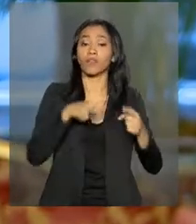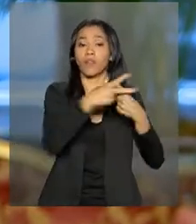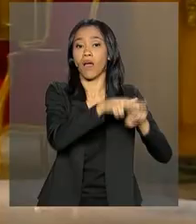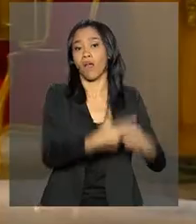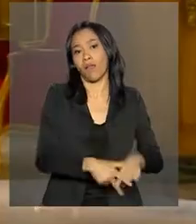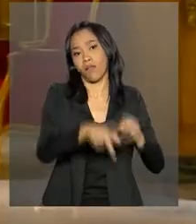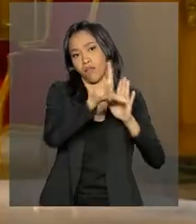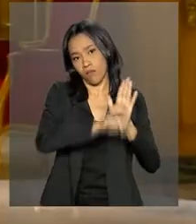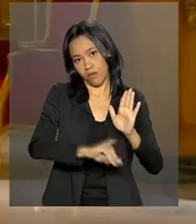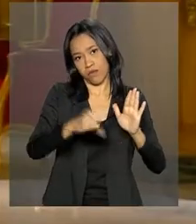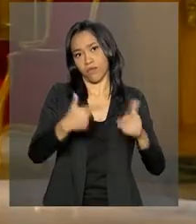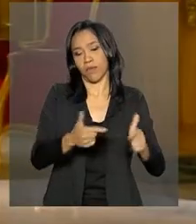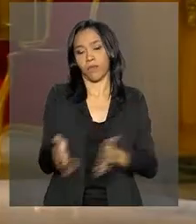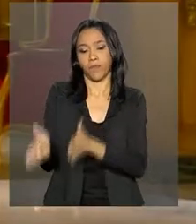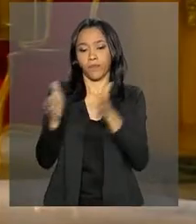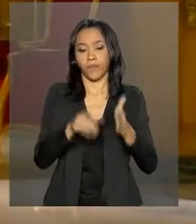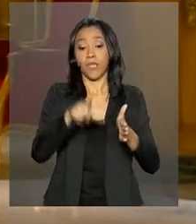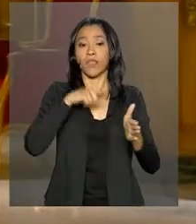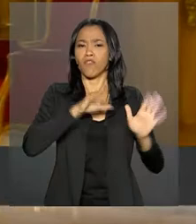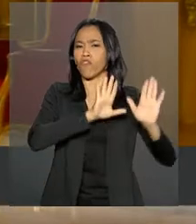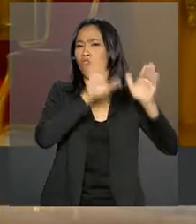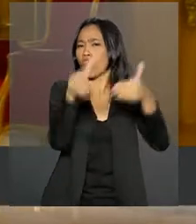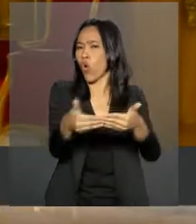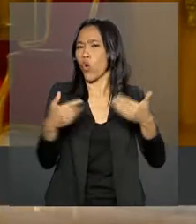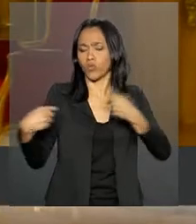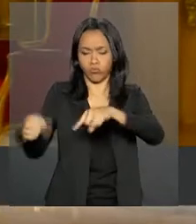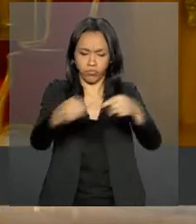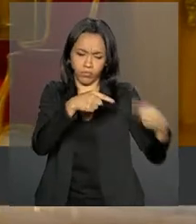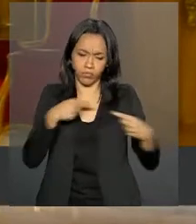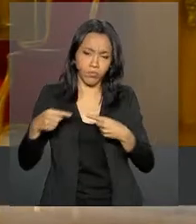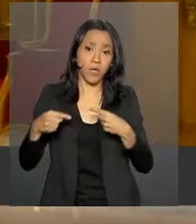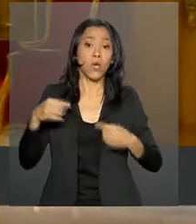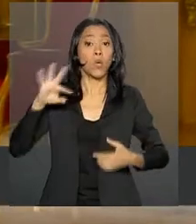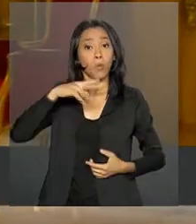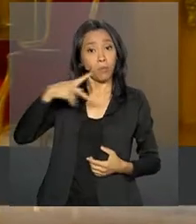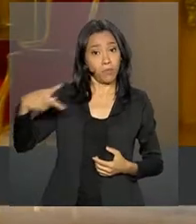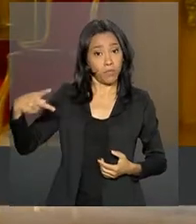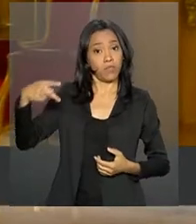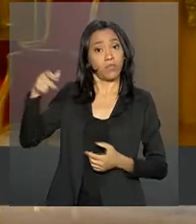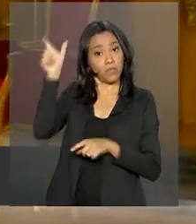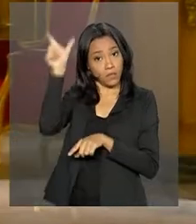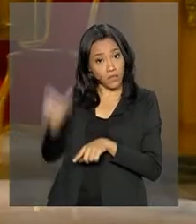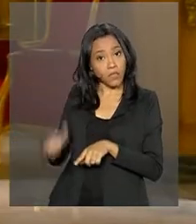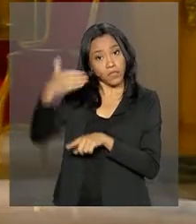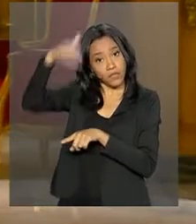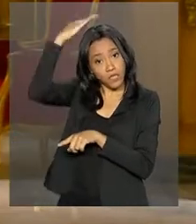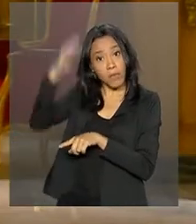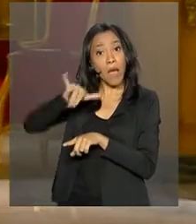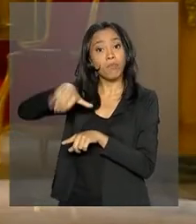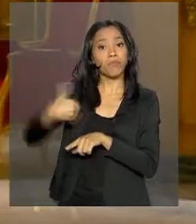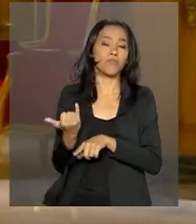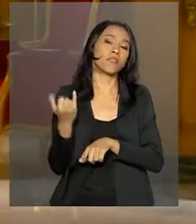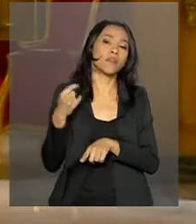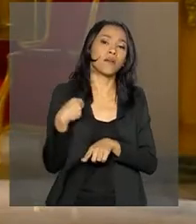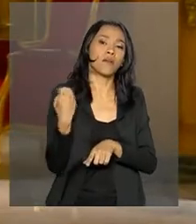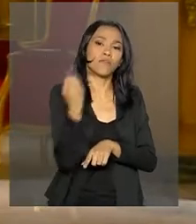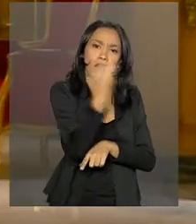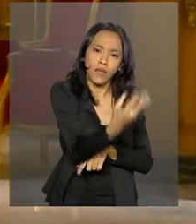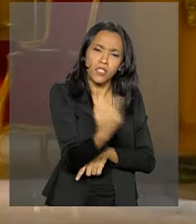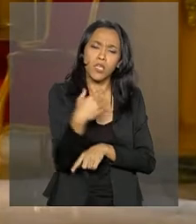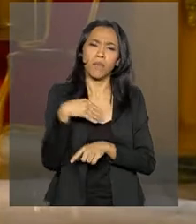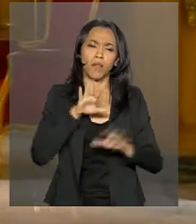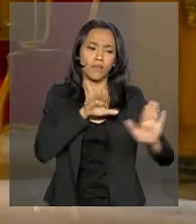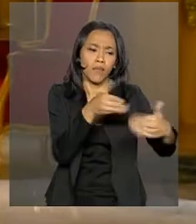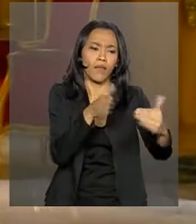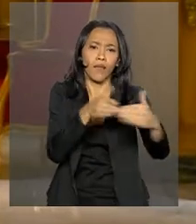trabalhista. Além dos fóruns de debates, o presidente Michel Temer deve aproveitar a viagem para reuniões bilaterais com